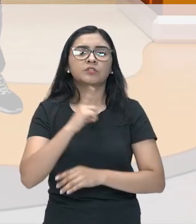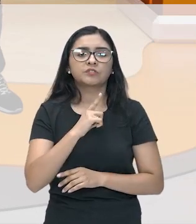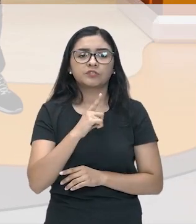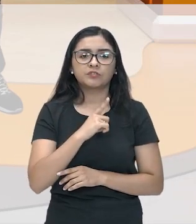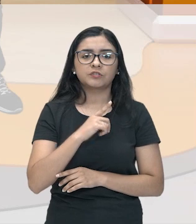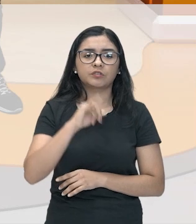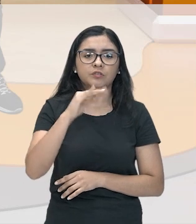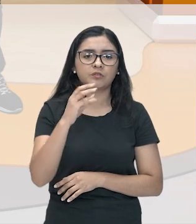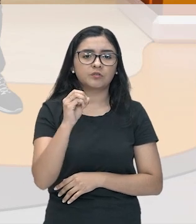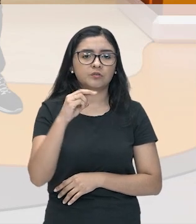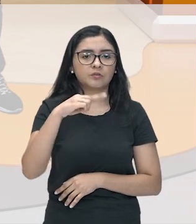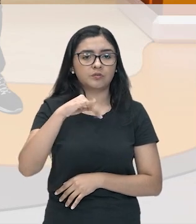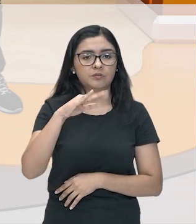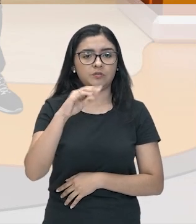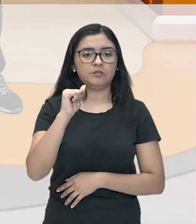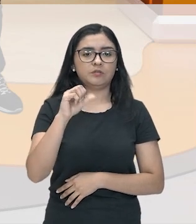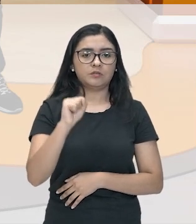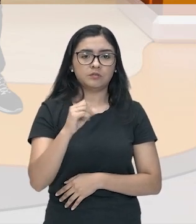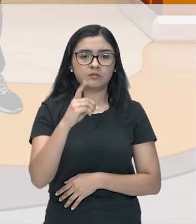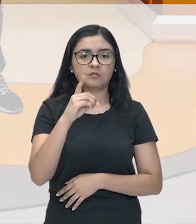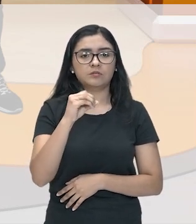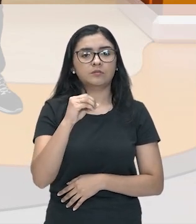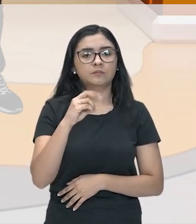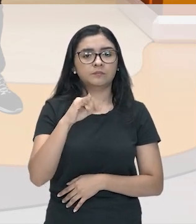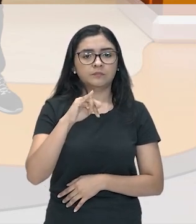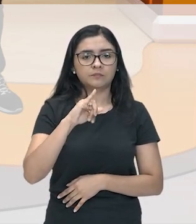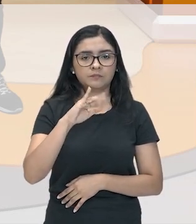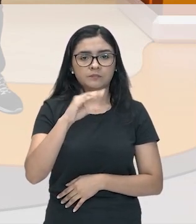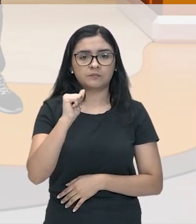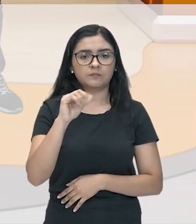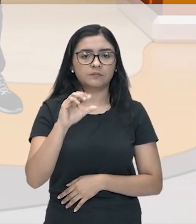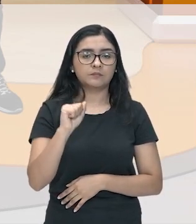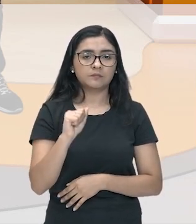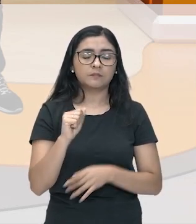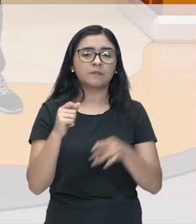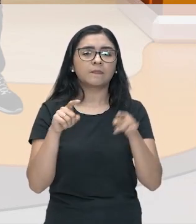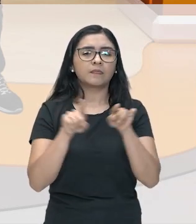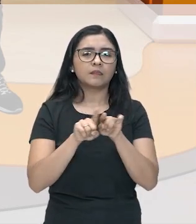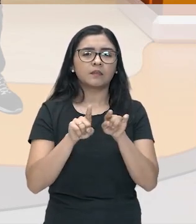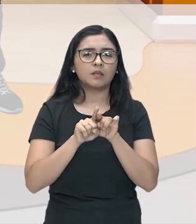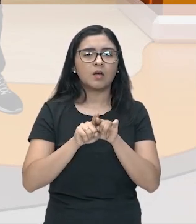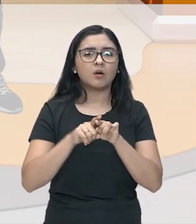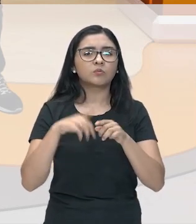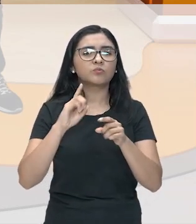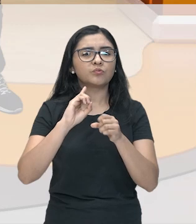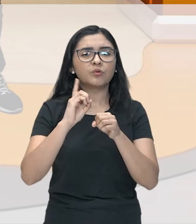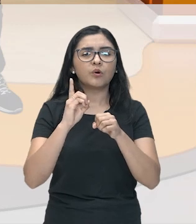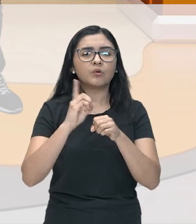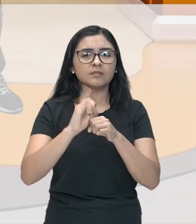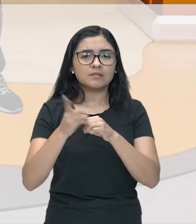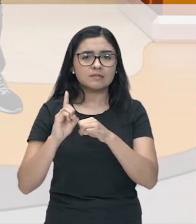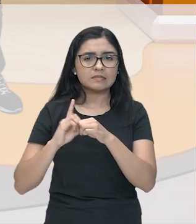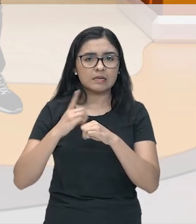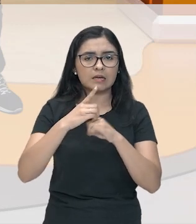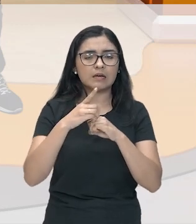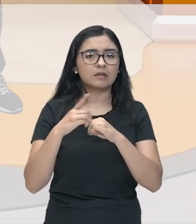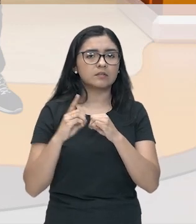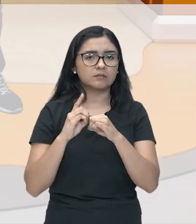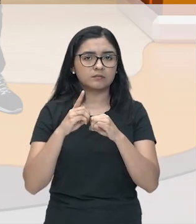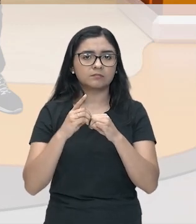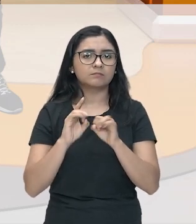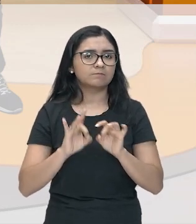templos, tá? Esses elementos com designers únicos continuam a influenciar a arquitetura moderna sendo